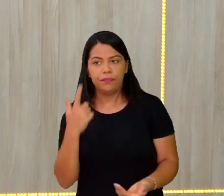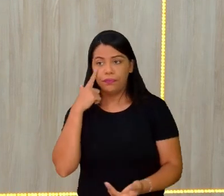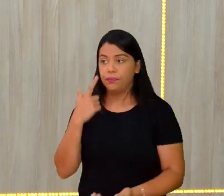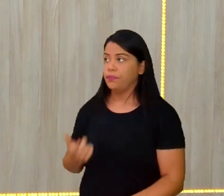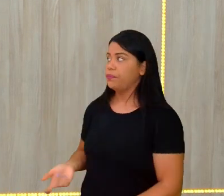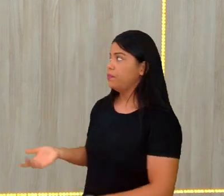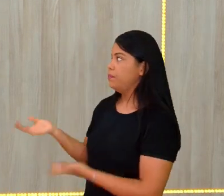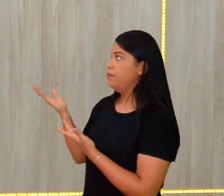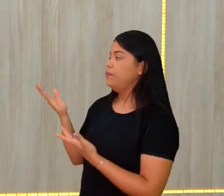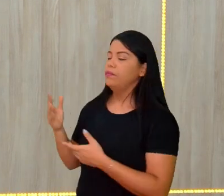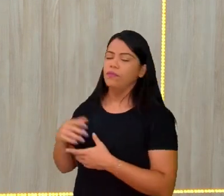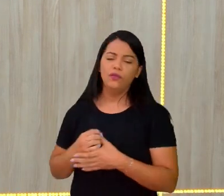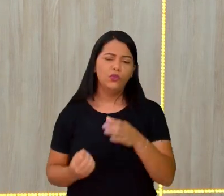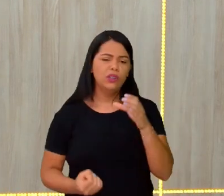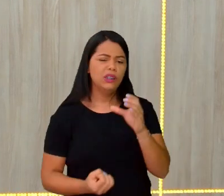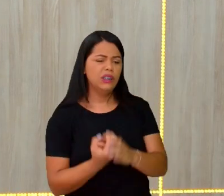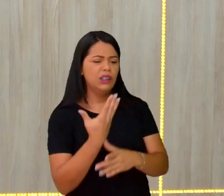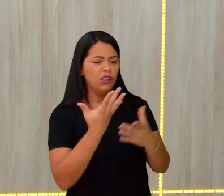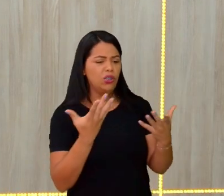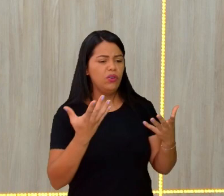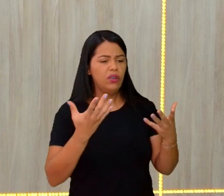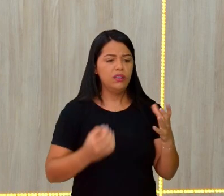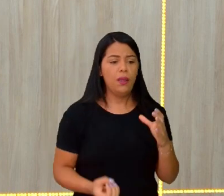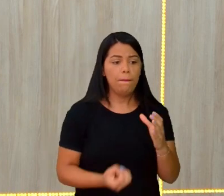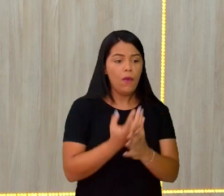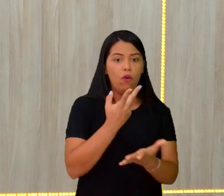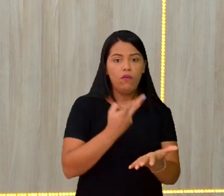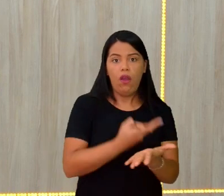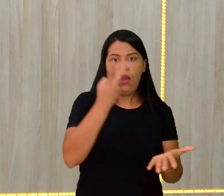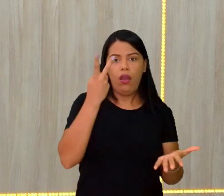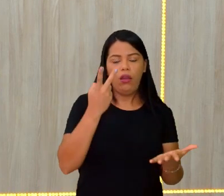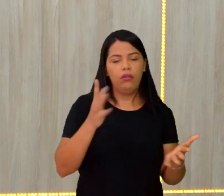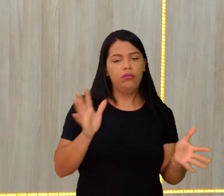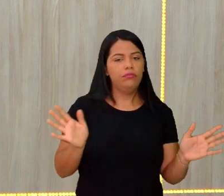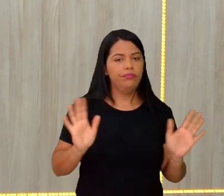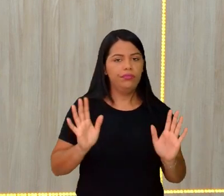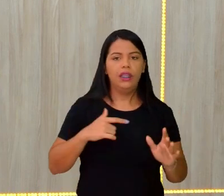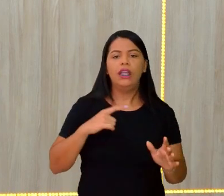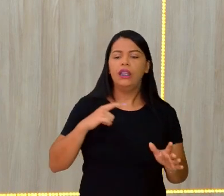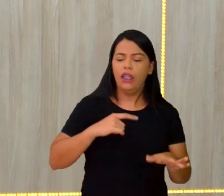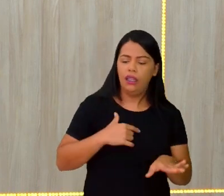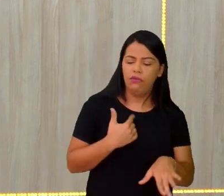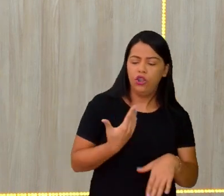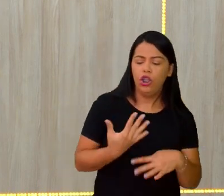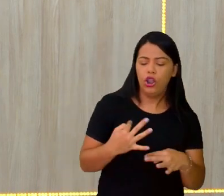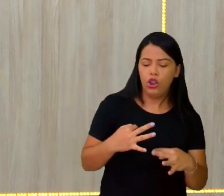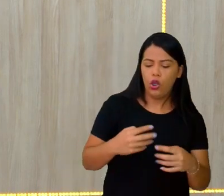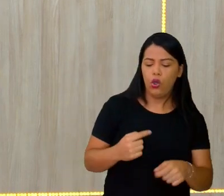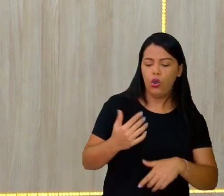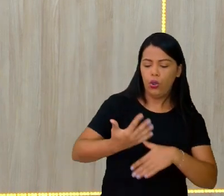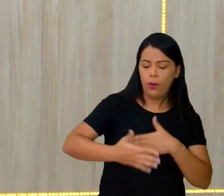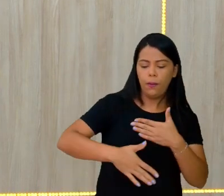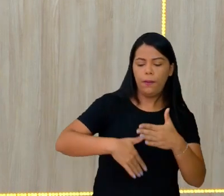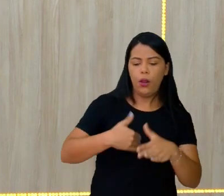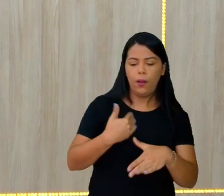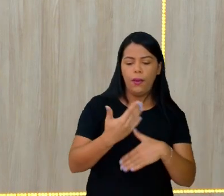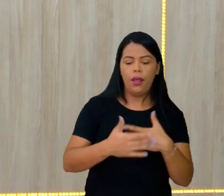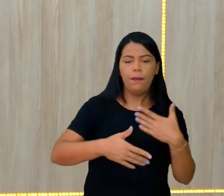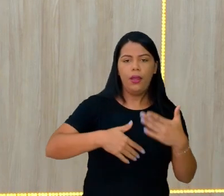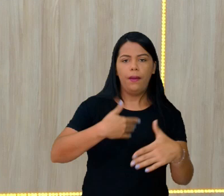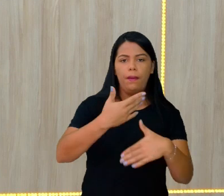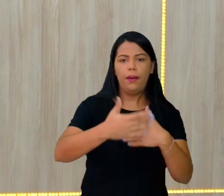ela não se formou assim do nada, né? A gente tem todo aquele processo de formação do globo